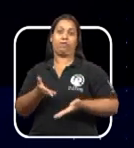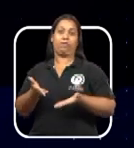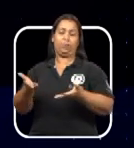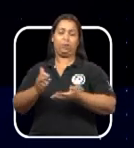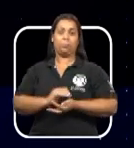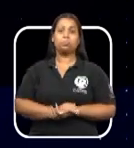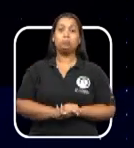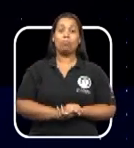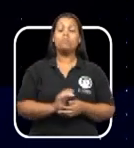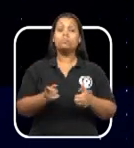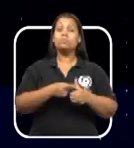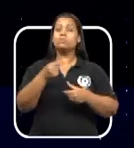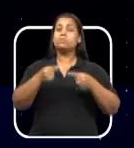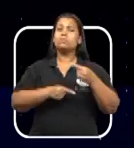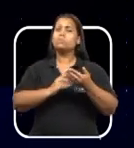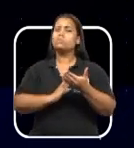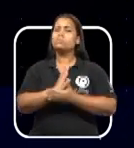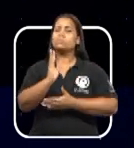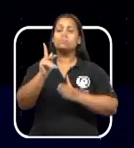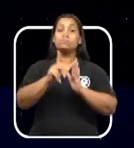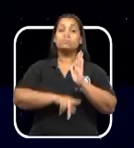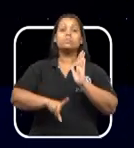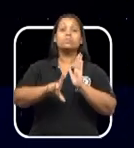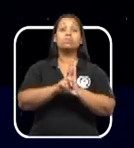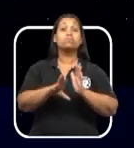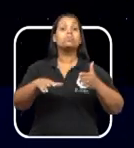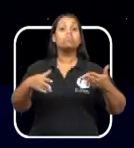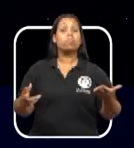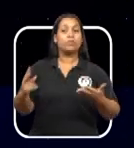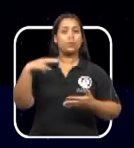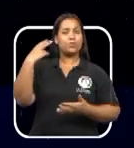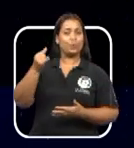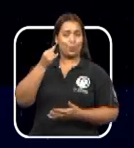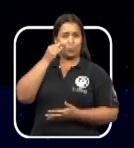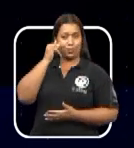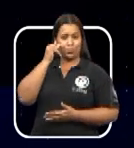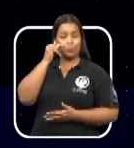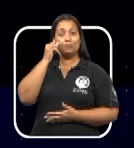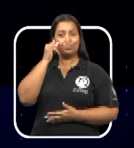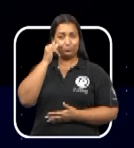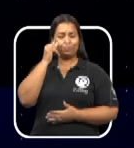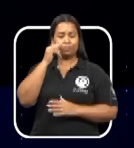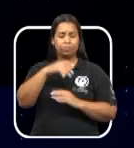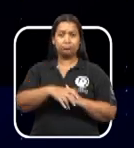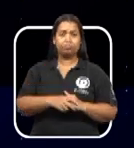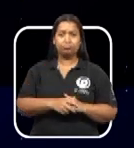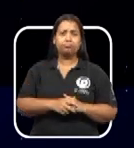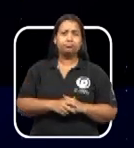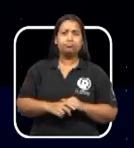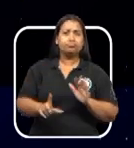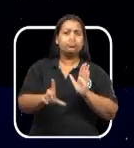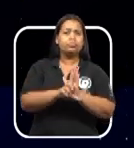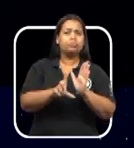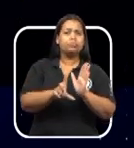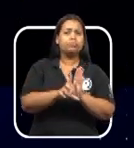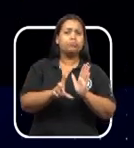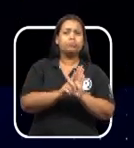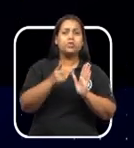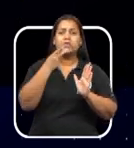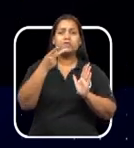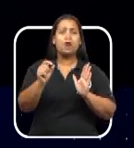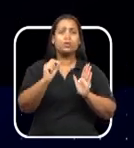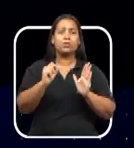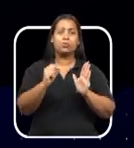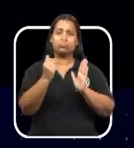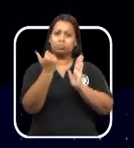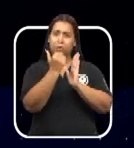primeira discussão, foi aprovado o projeto de Júlio Donizete. A medida regulamenta no município um dispositivo do Código